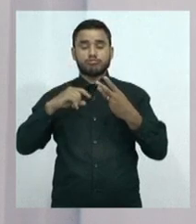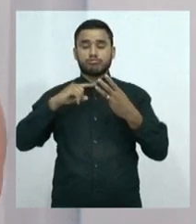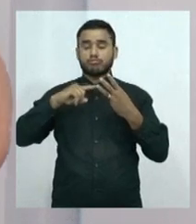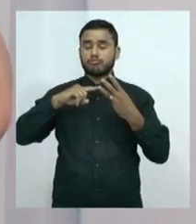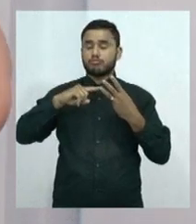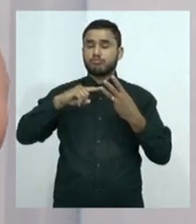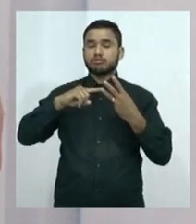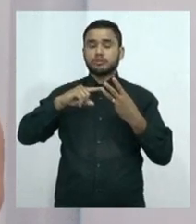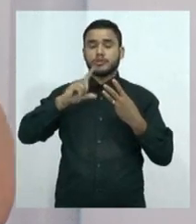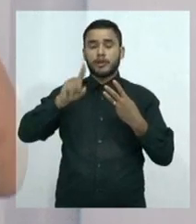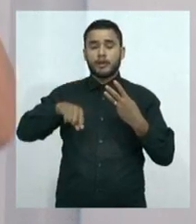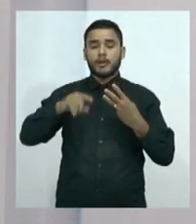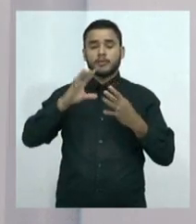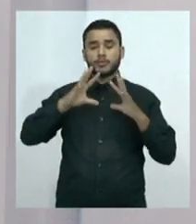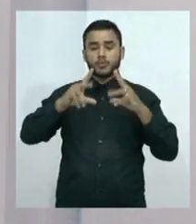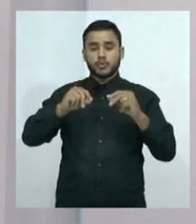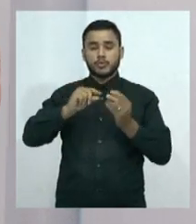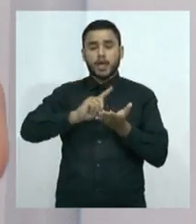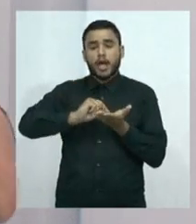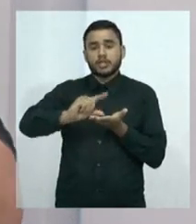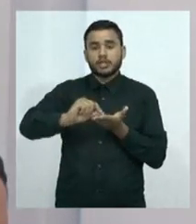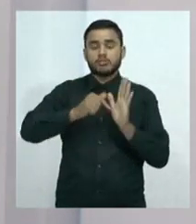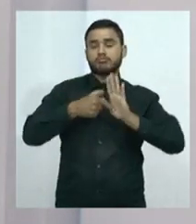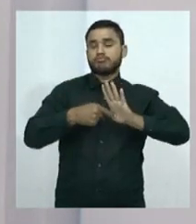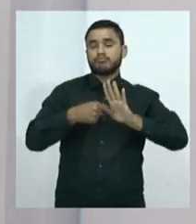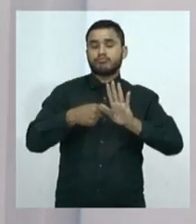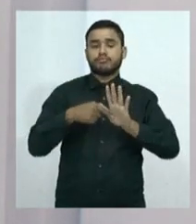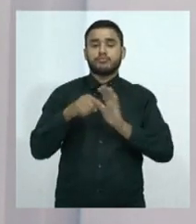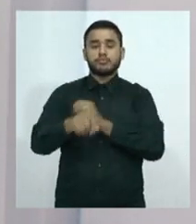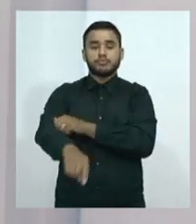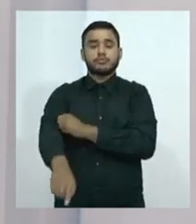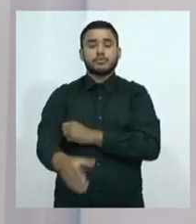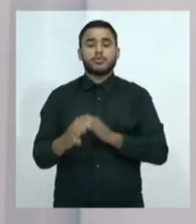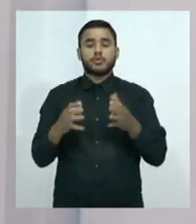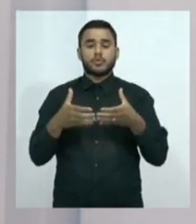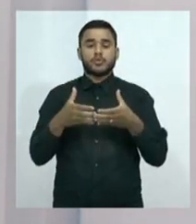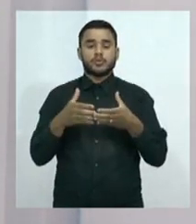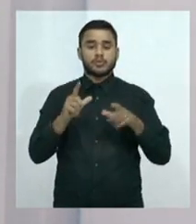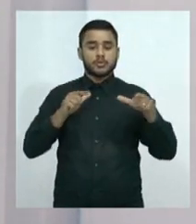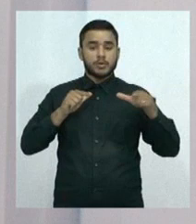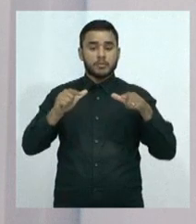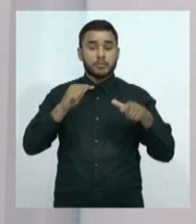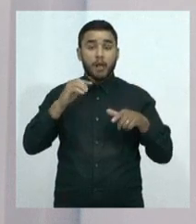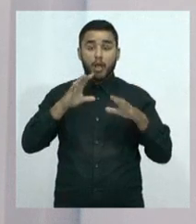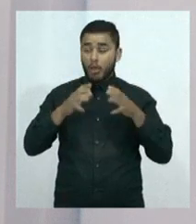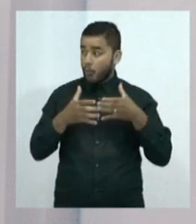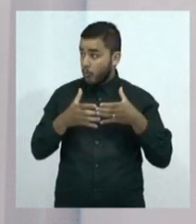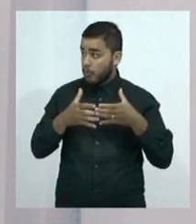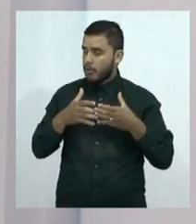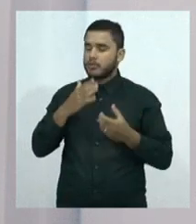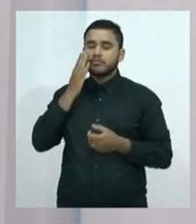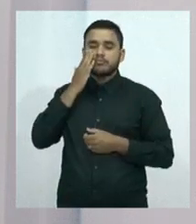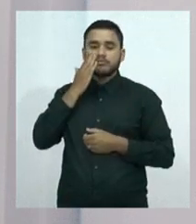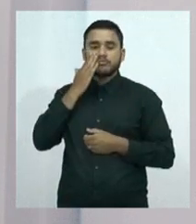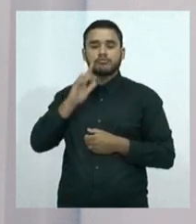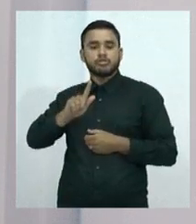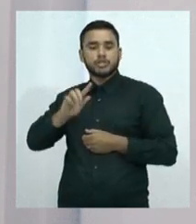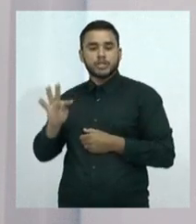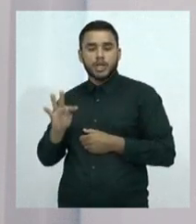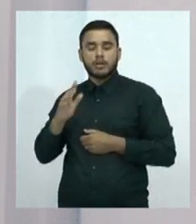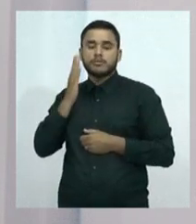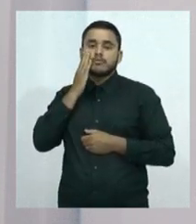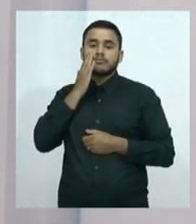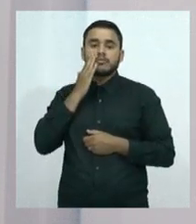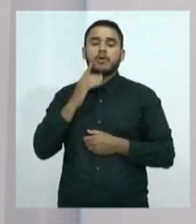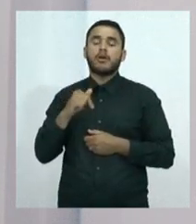trabalho e conferências magnas na parte da noite. Hoje, na parte da tarde, a gente vai ter a apresentação de alguns artigos de